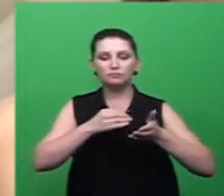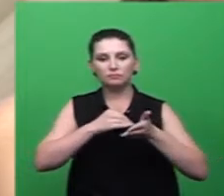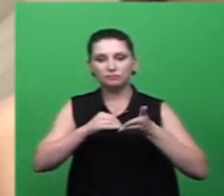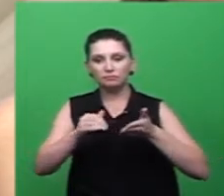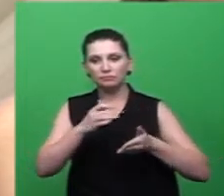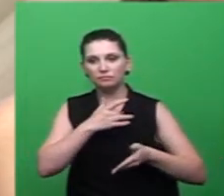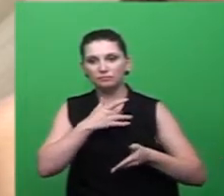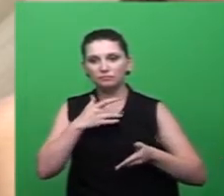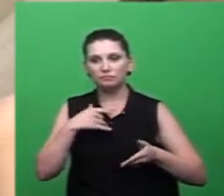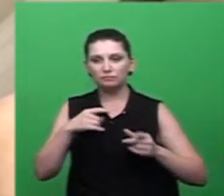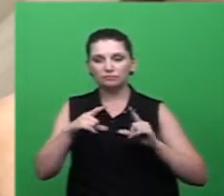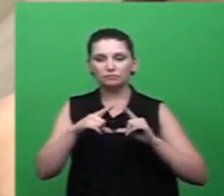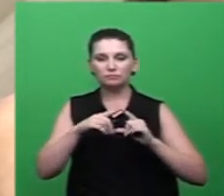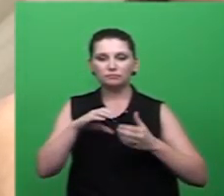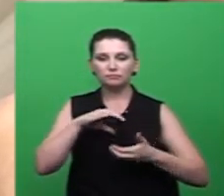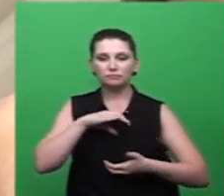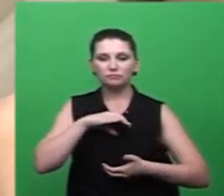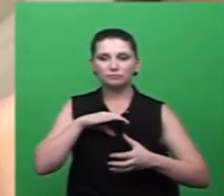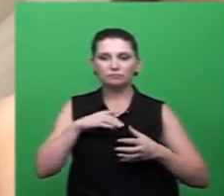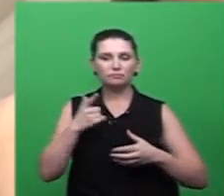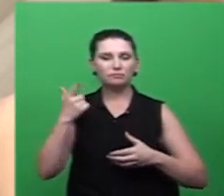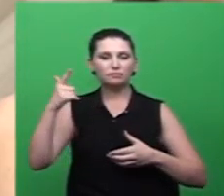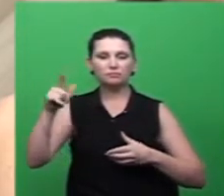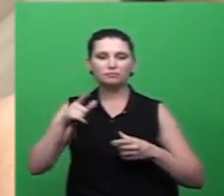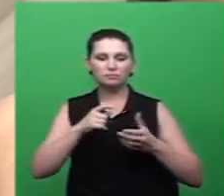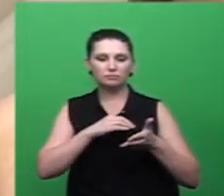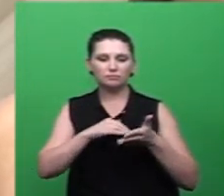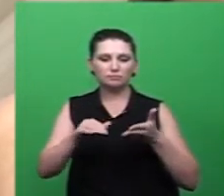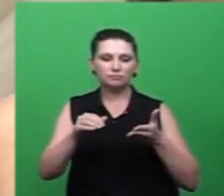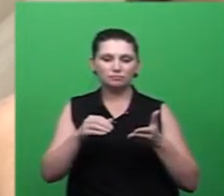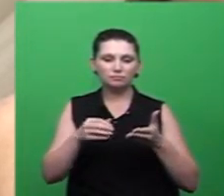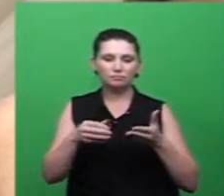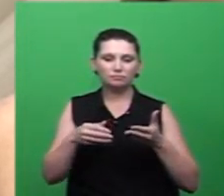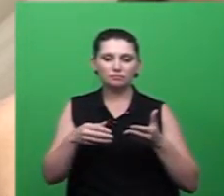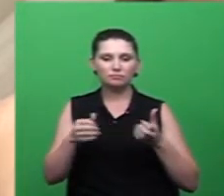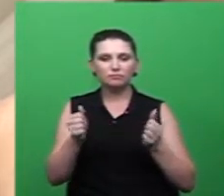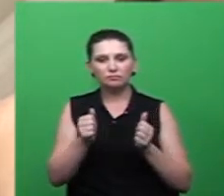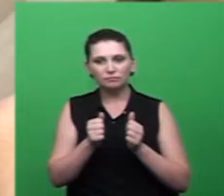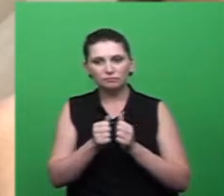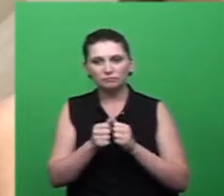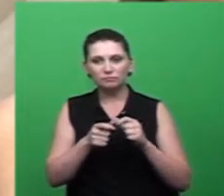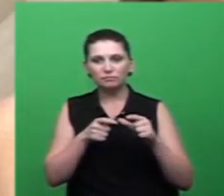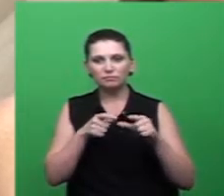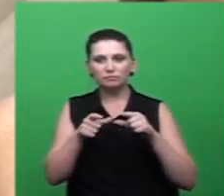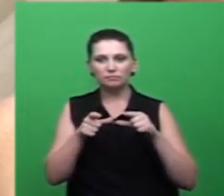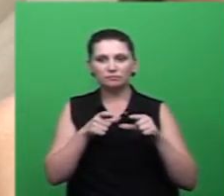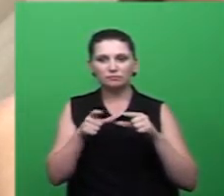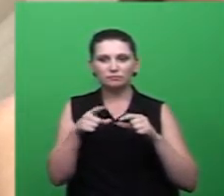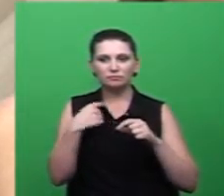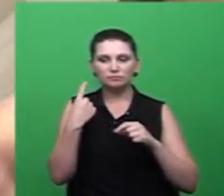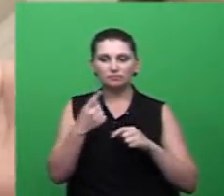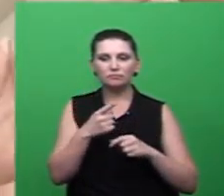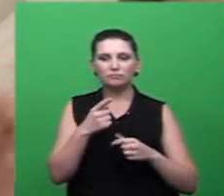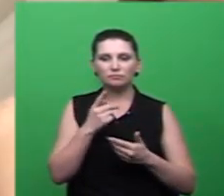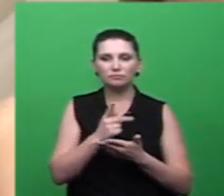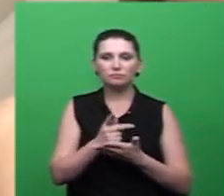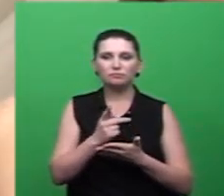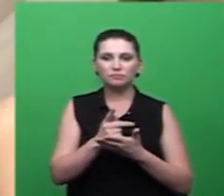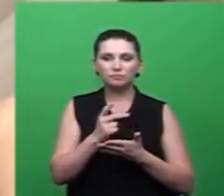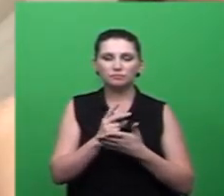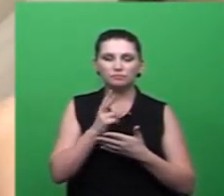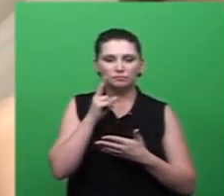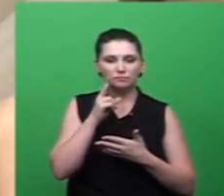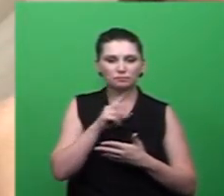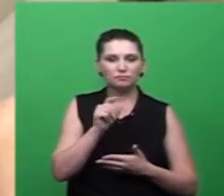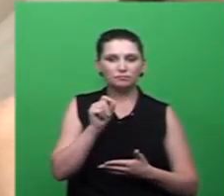da Defesa Civil e outras secretarias que estavam envolvidas naquele processo trabalhamos em cima para averiguar de fato